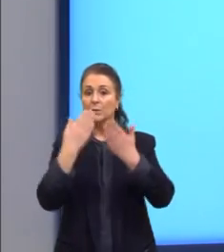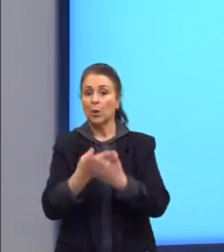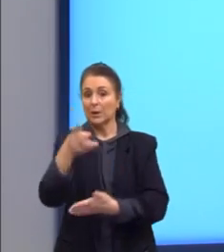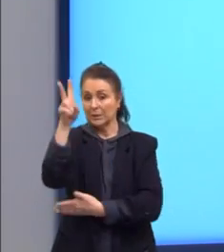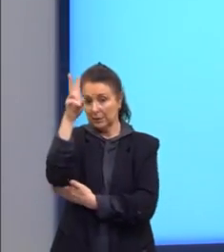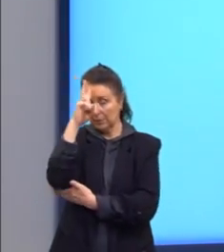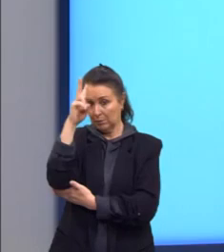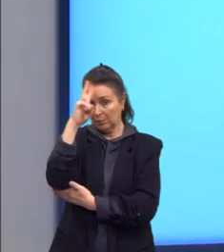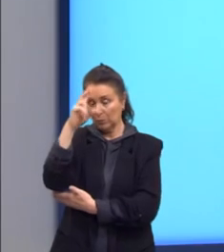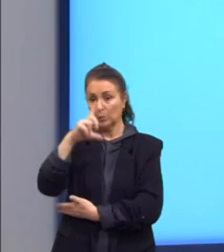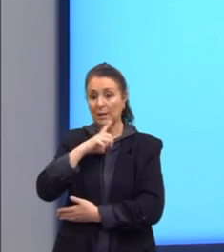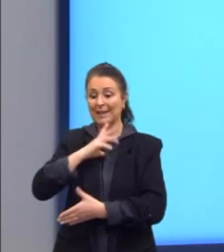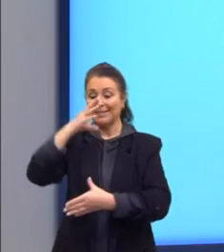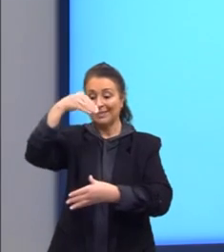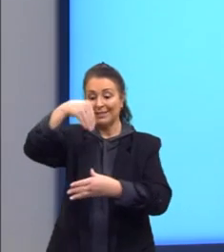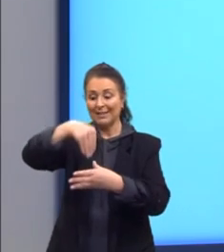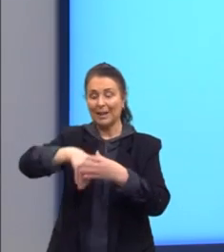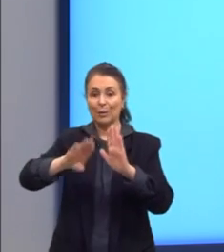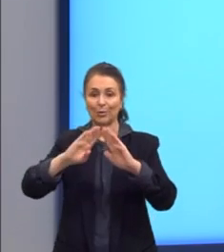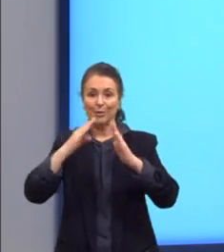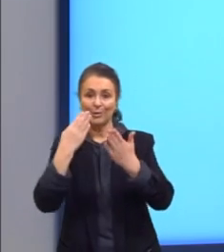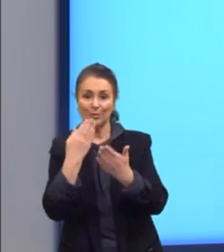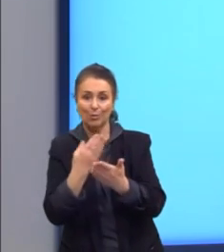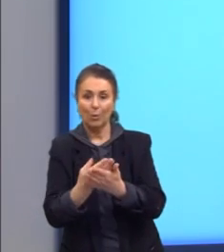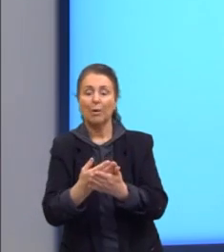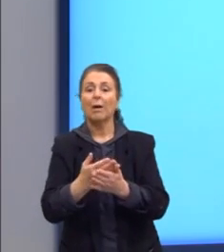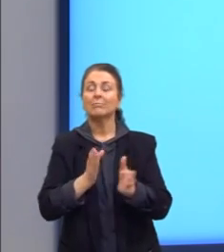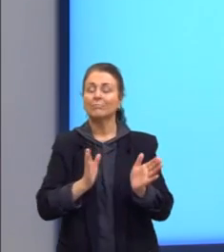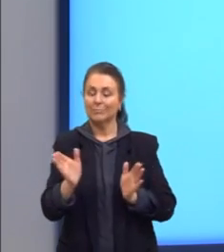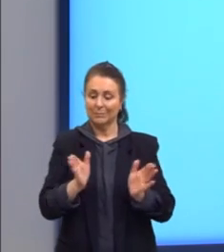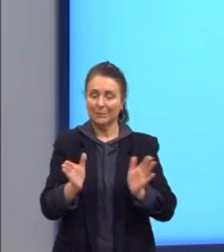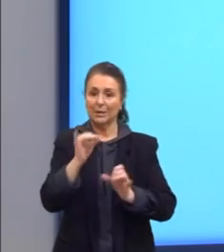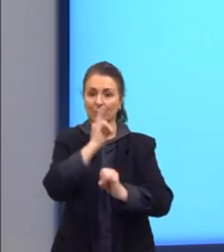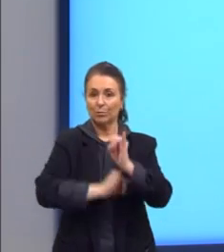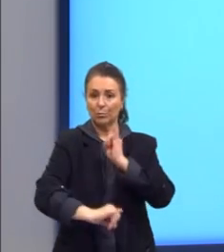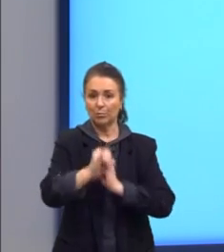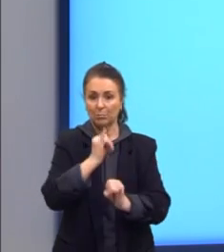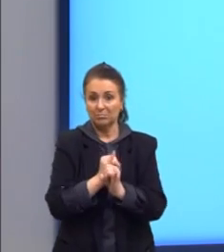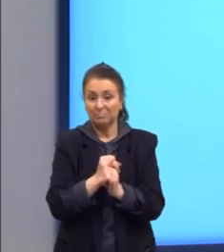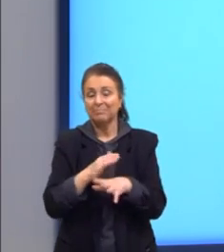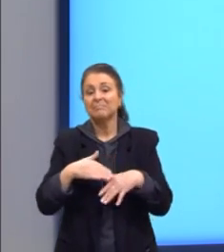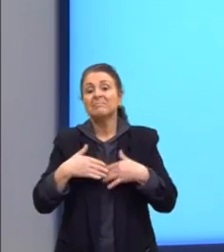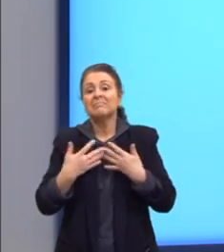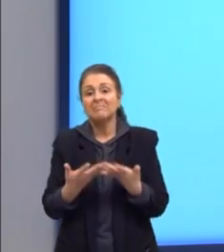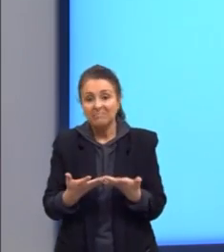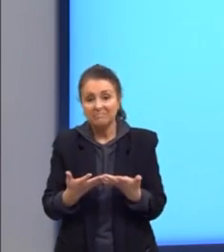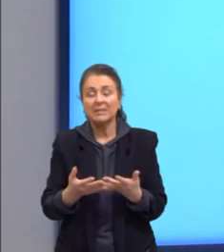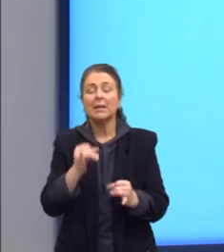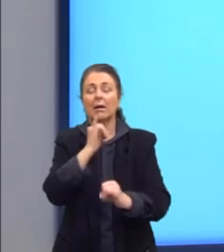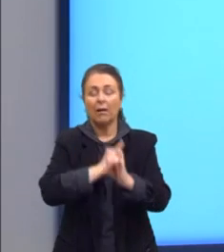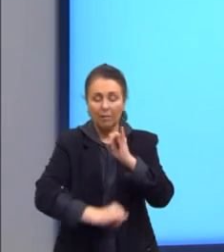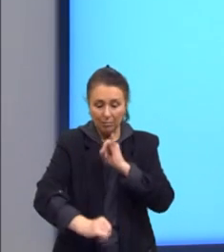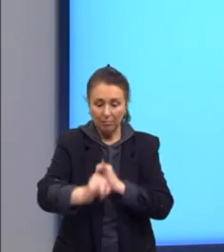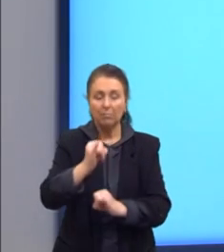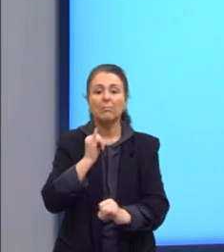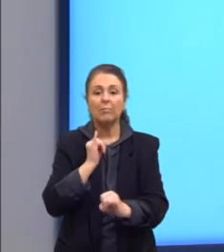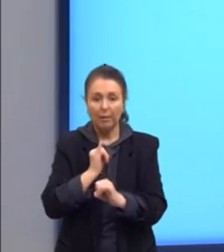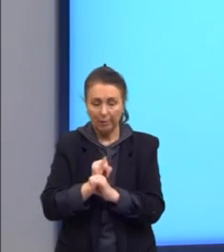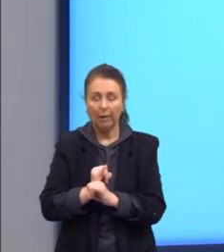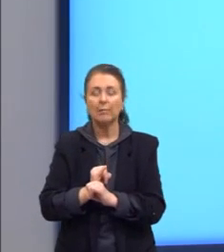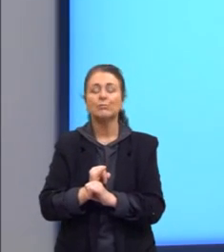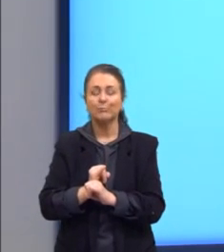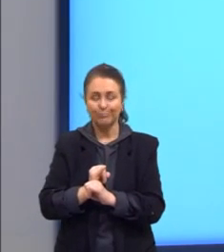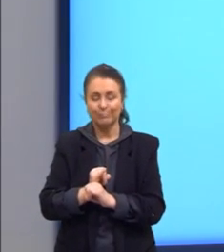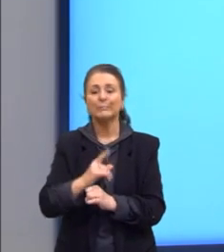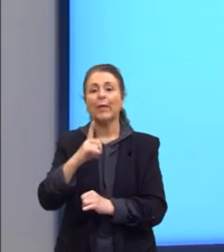têm dentro das escolas acesso à internet. Ou seja, não dá para negar que a internet veio aí para ficar,